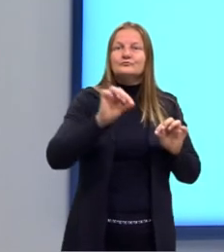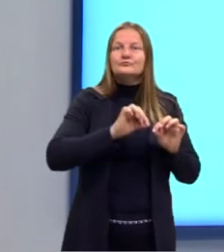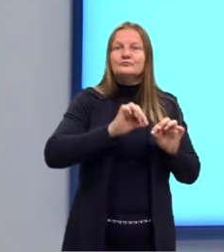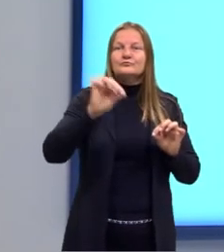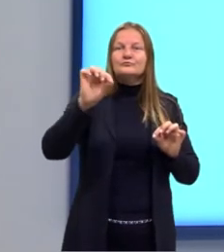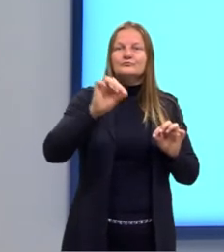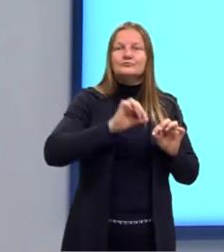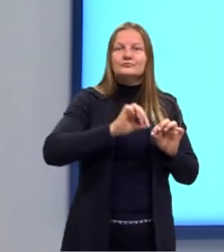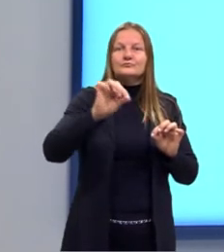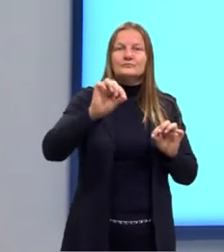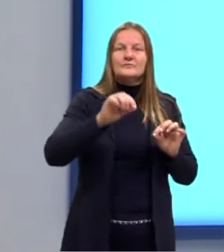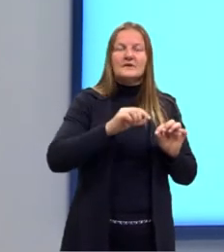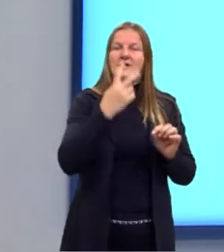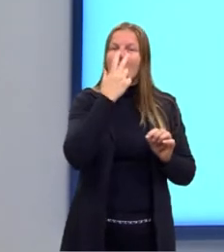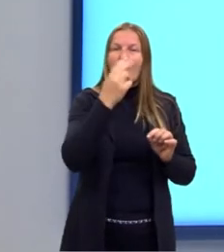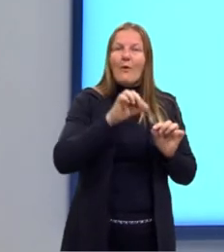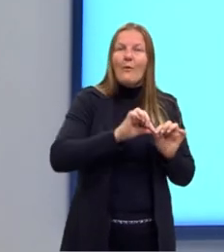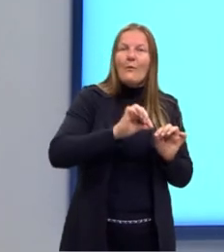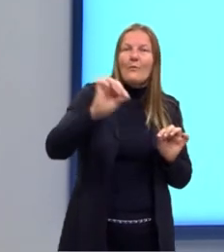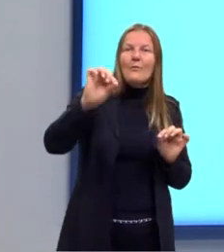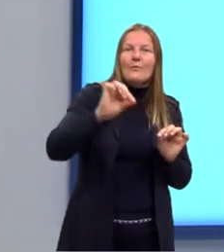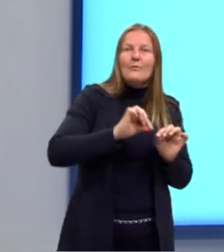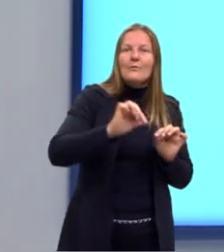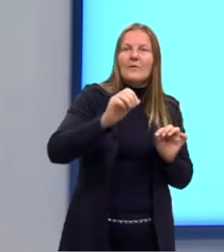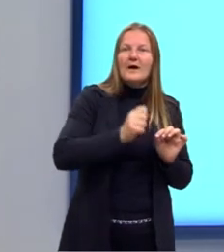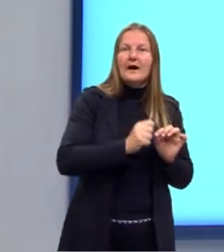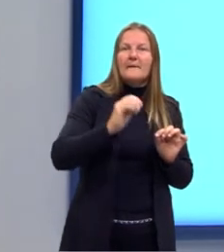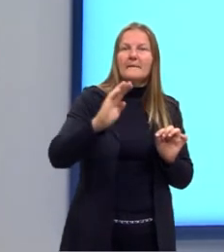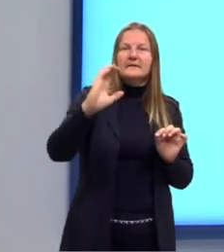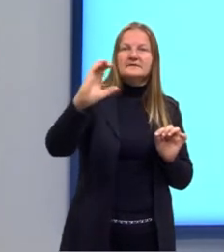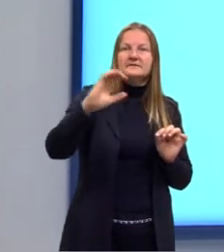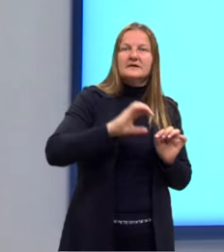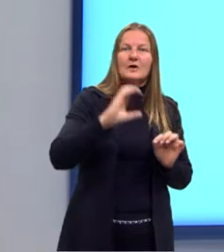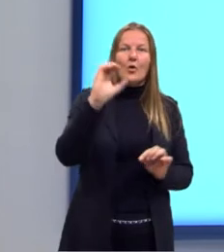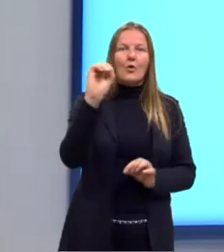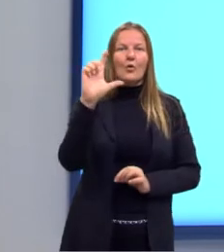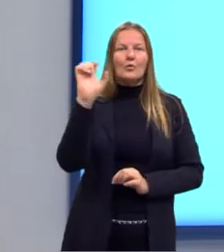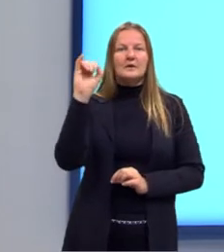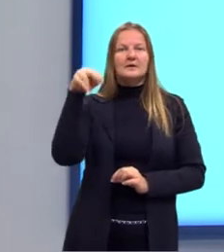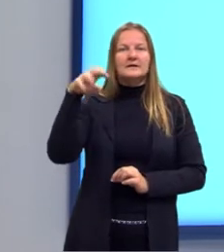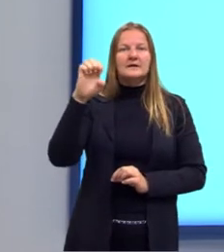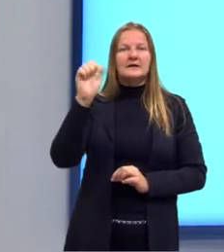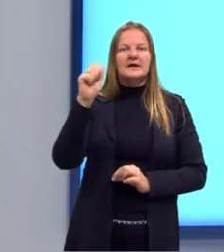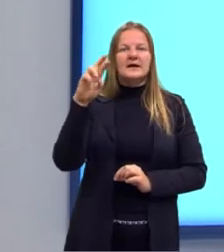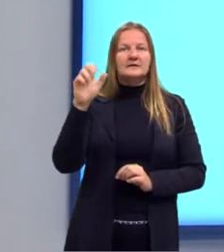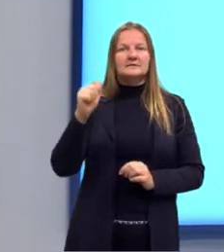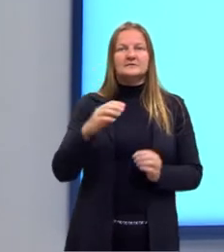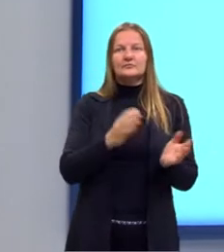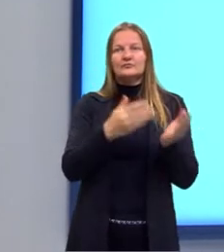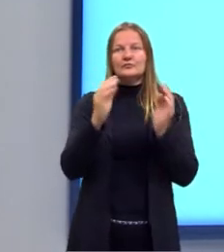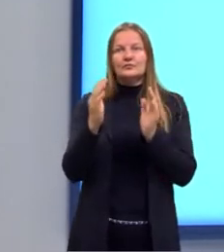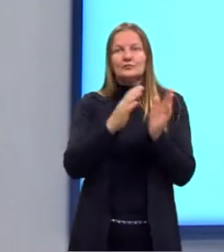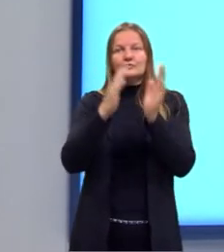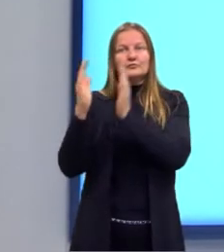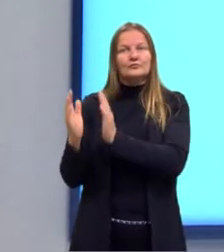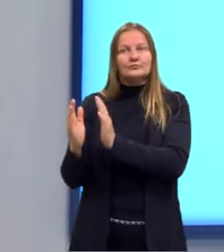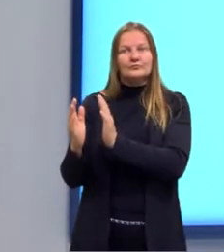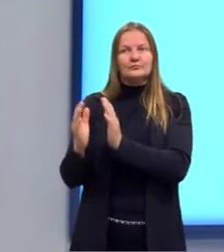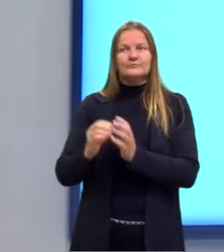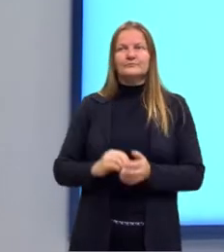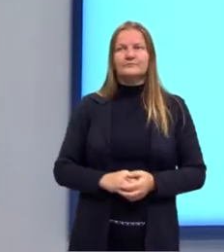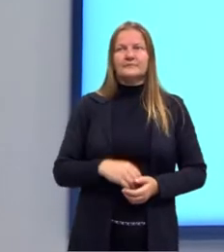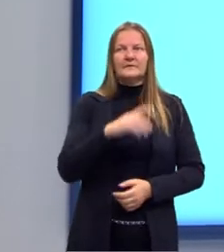reta. Então, nós chamamos esses pontos de colineares. Já ao lado, nós temos os pontos